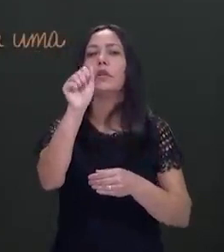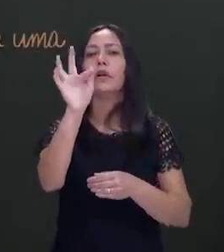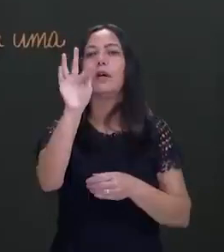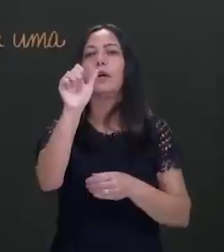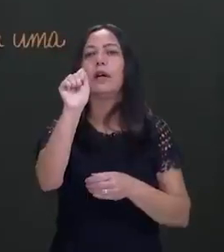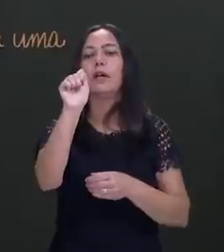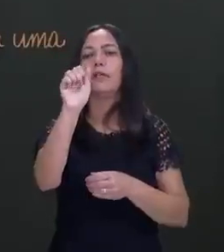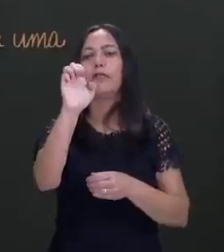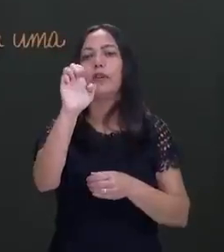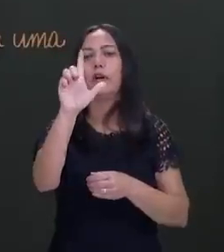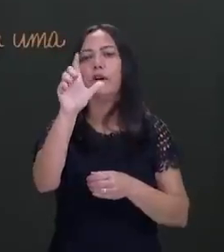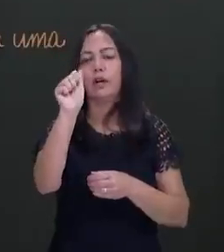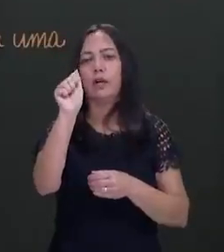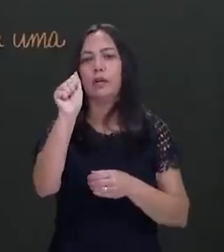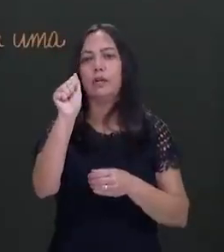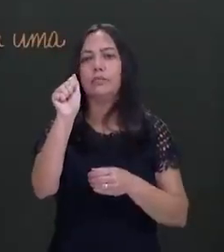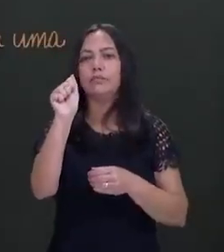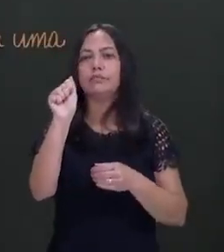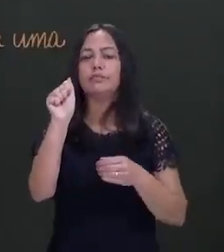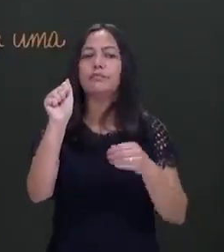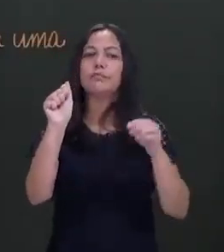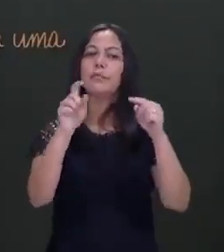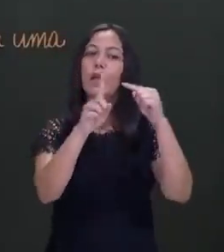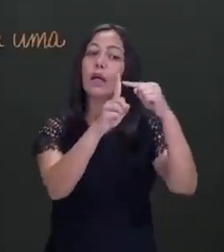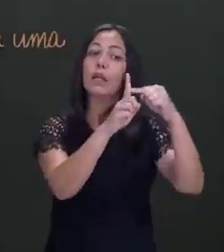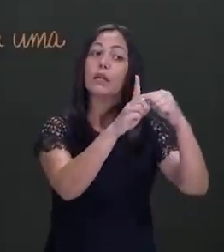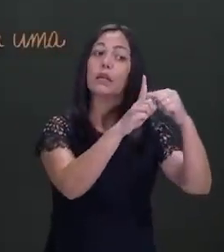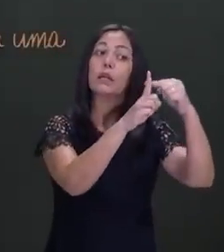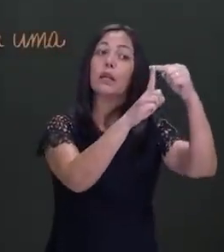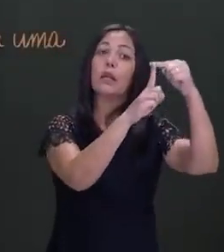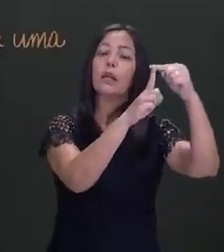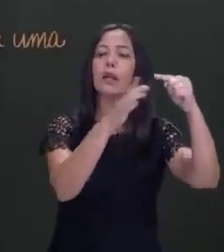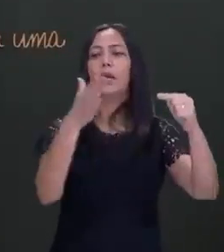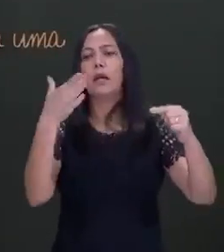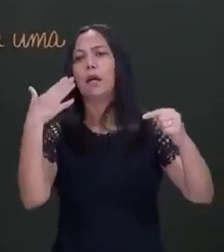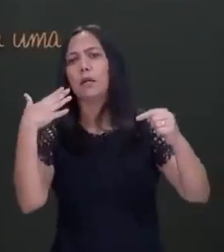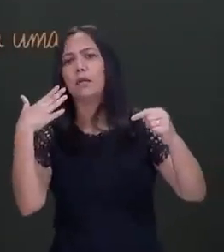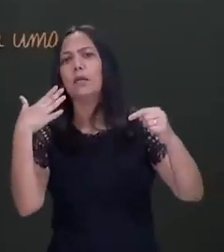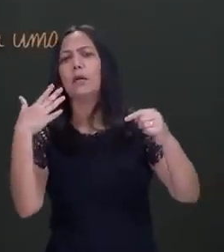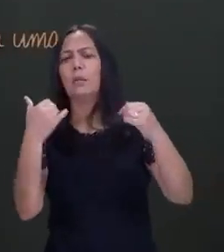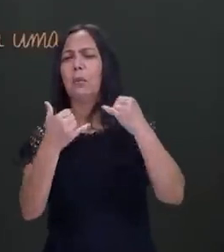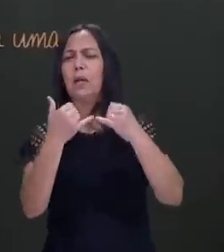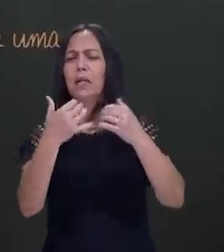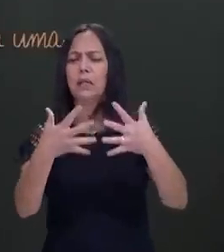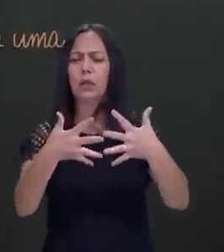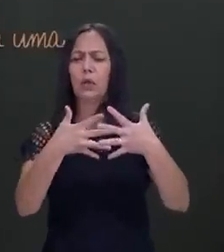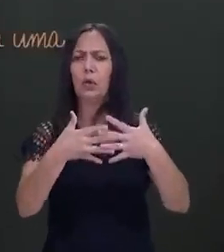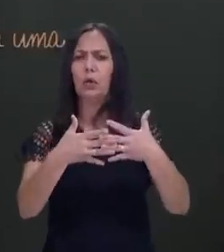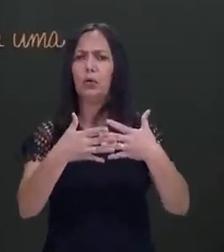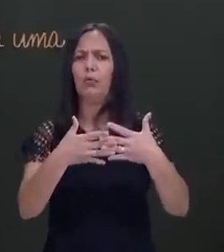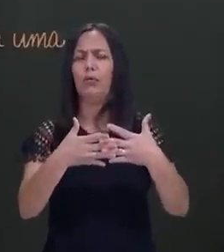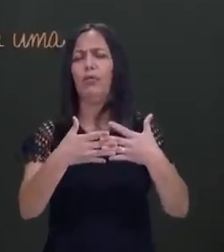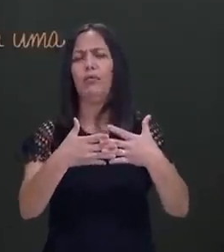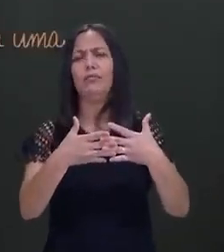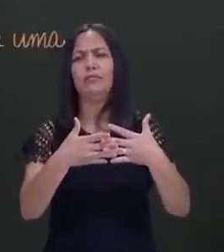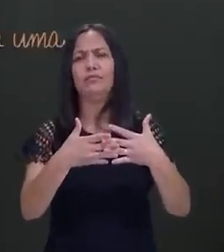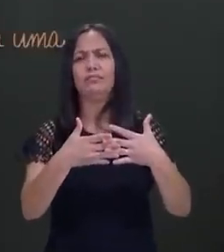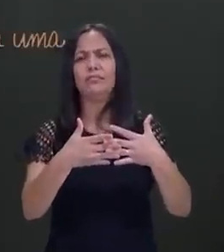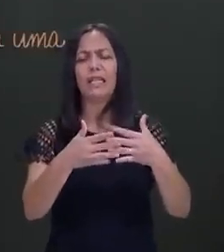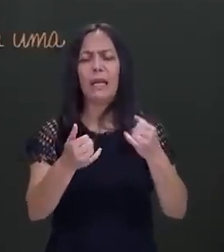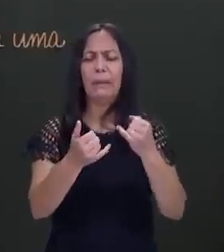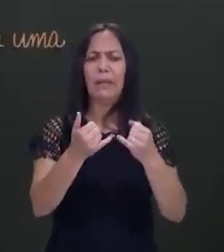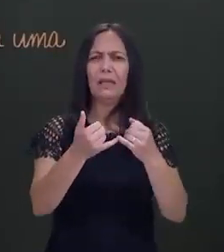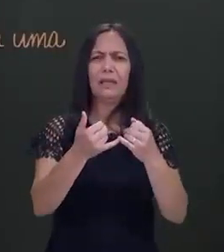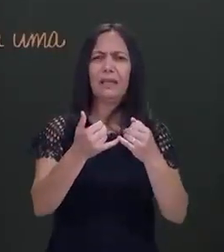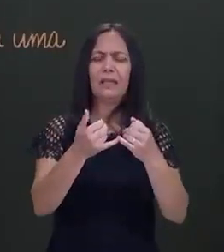-vindo por aqui. Você está vendo aqui, e é muito comum uma confusão entre esses dois termos. Temperatura e calor